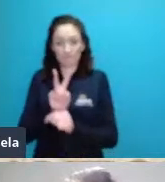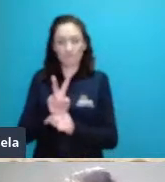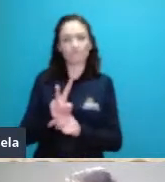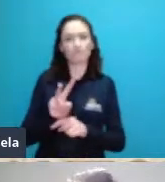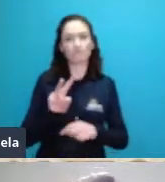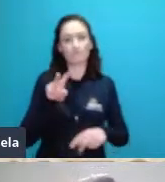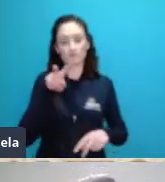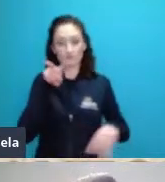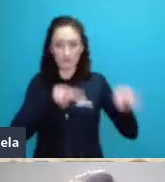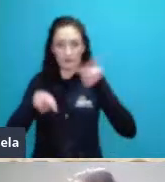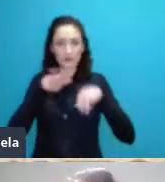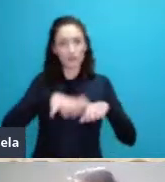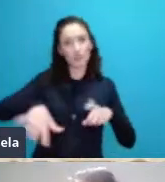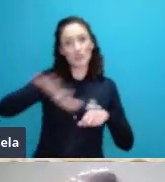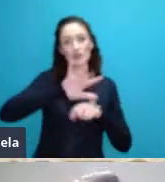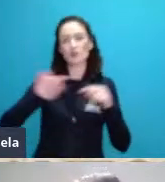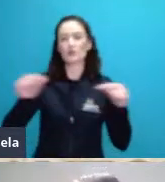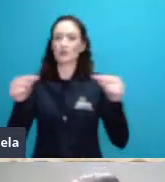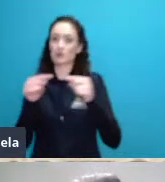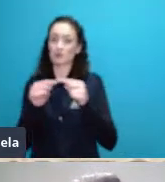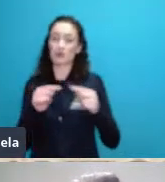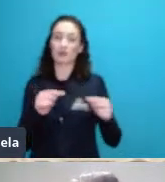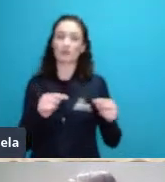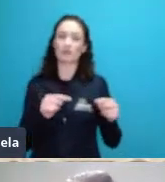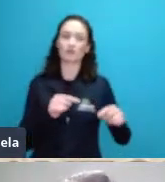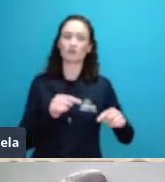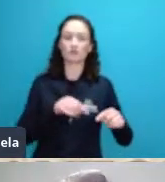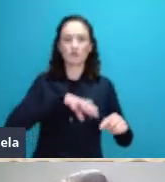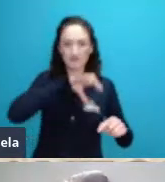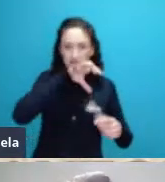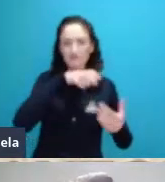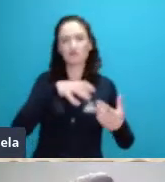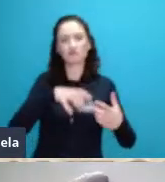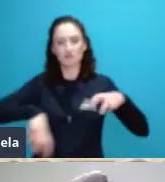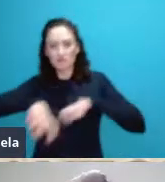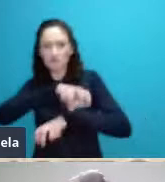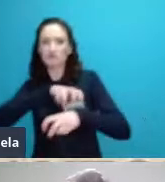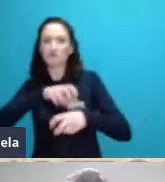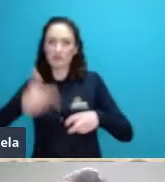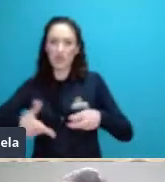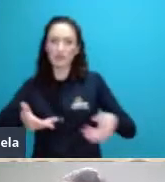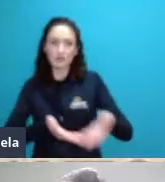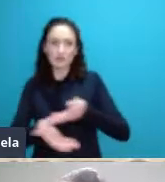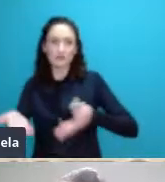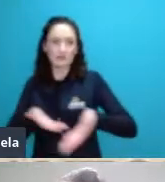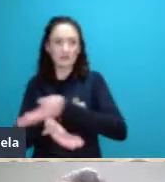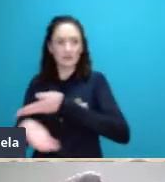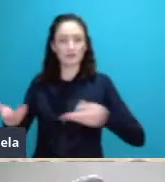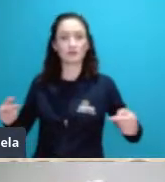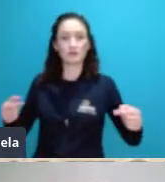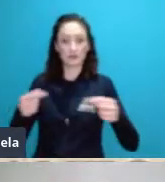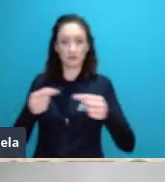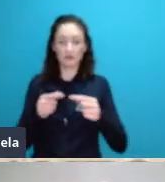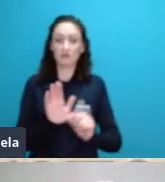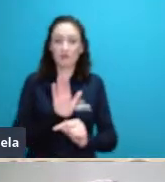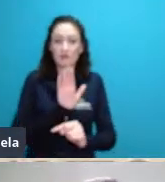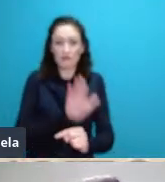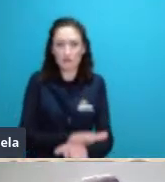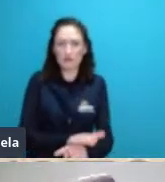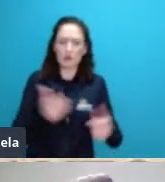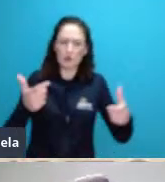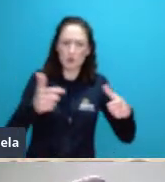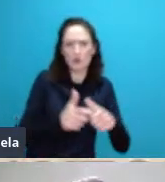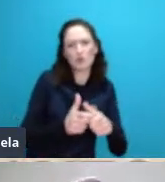diferentes espécies e as suas interações que levaria a redução das extinções e aí